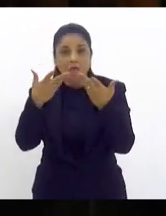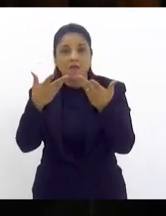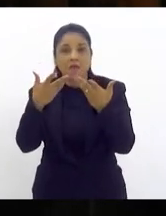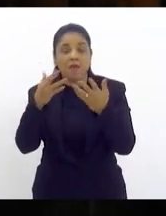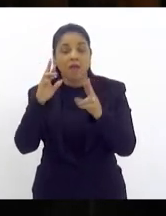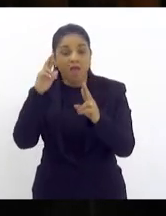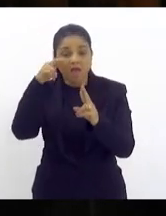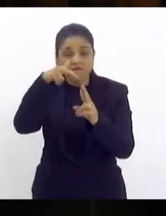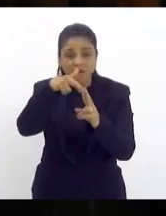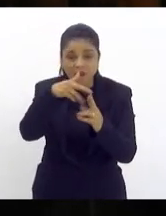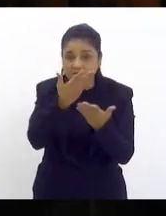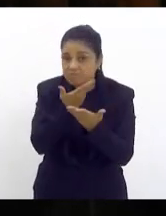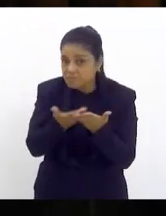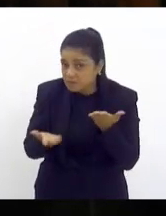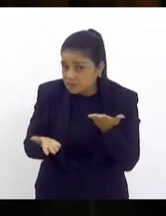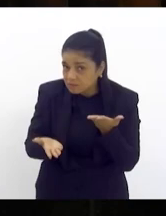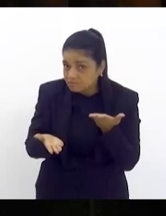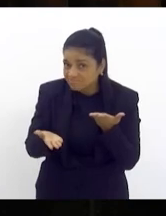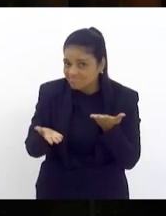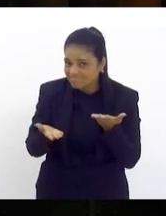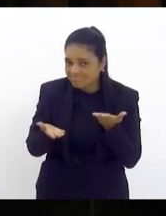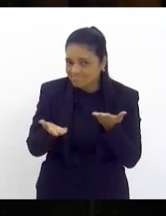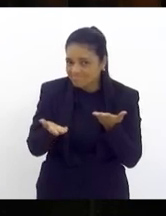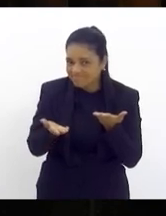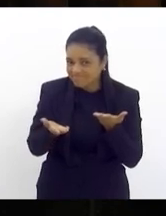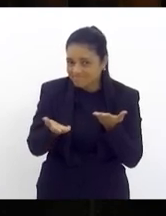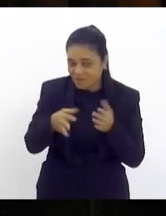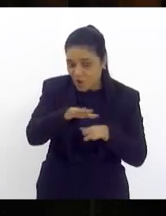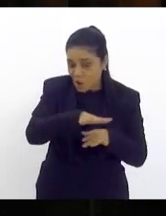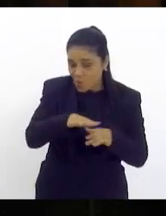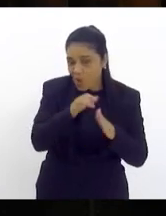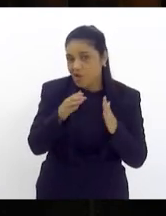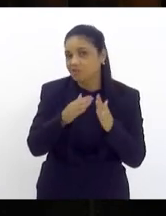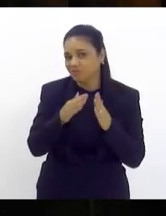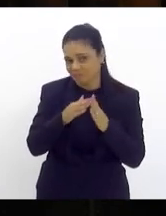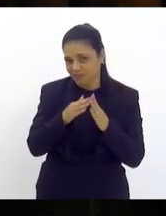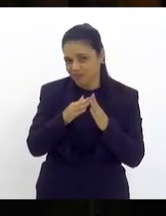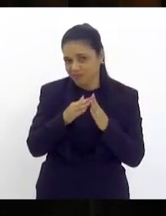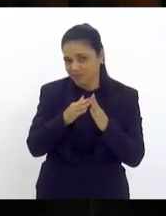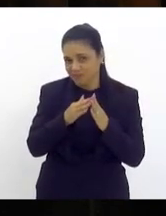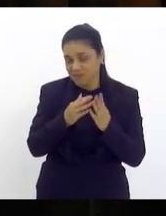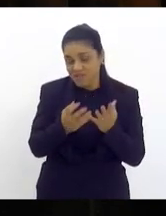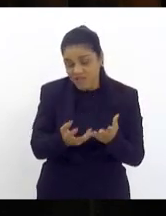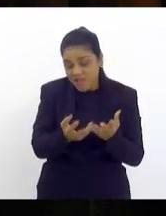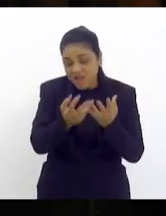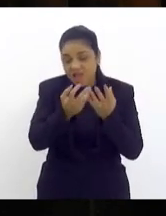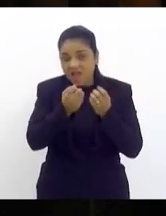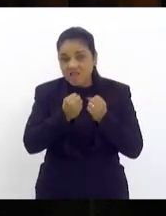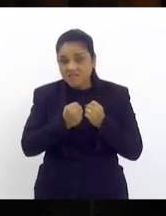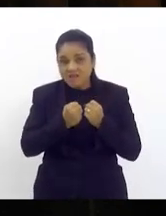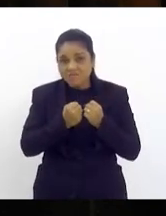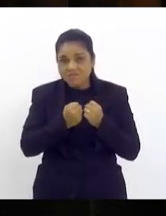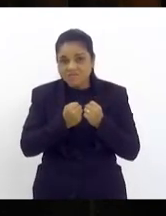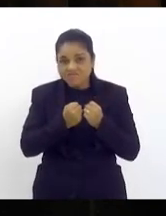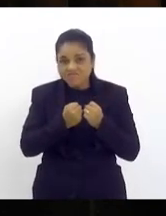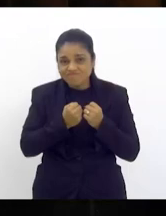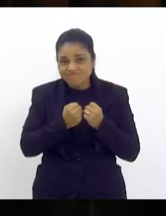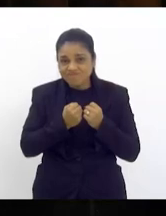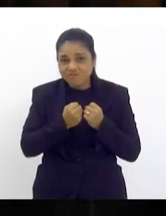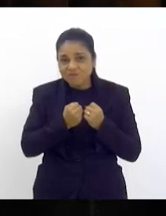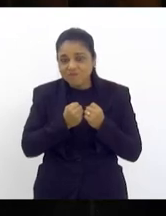referência e recebem tão somente e de maneira